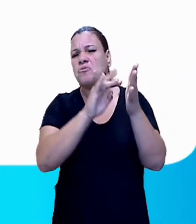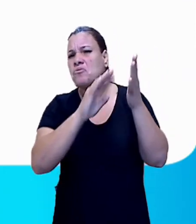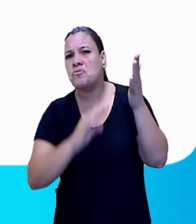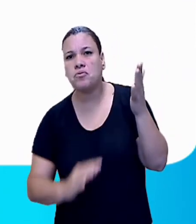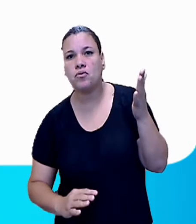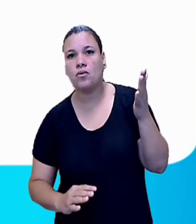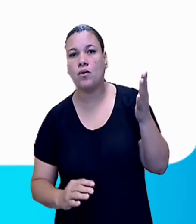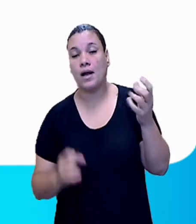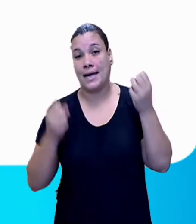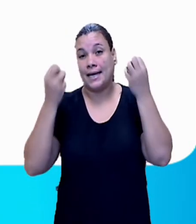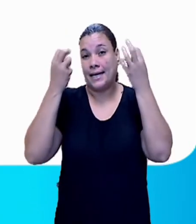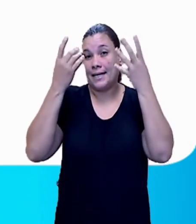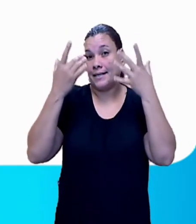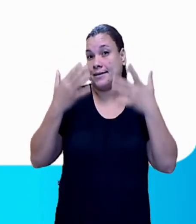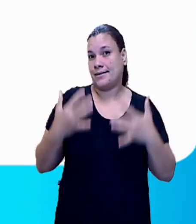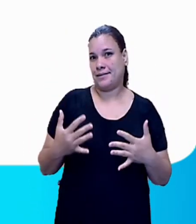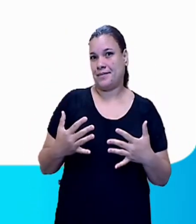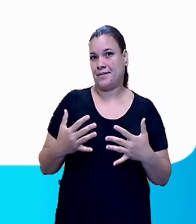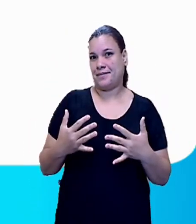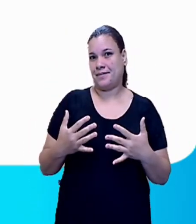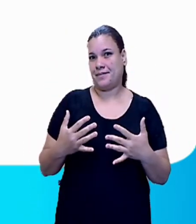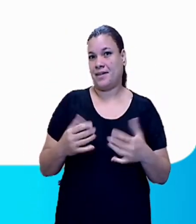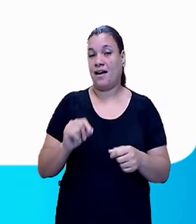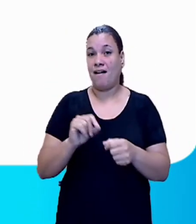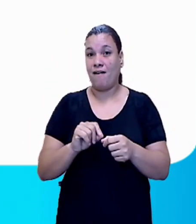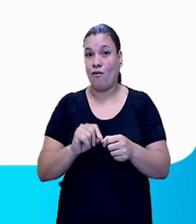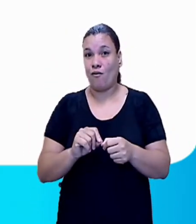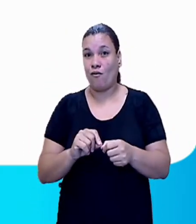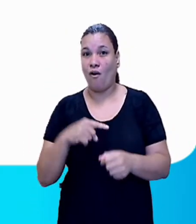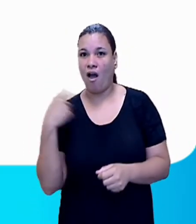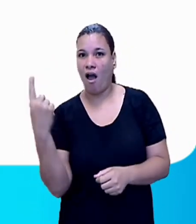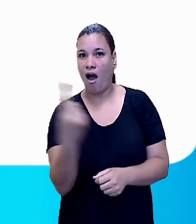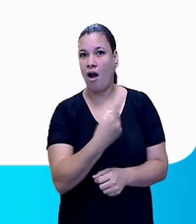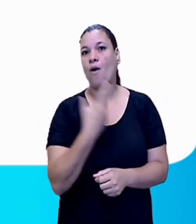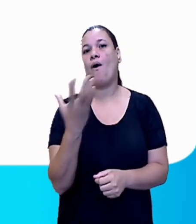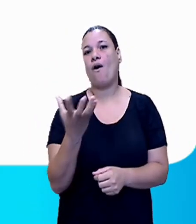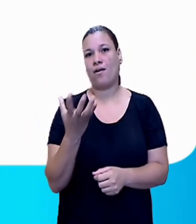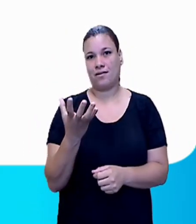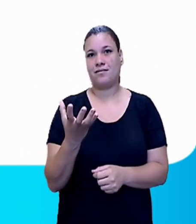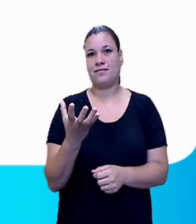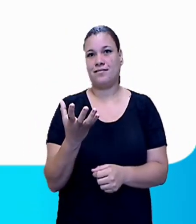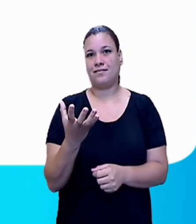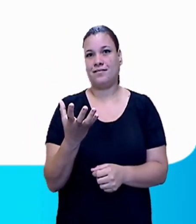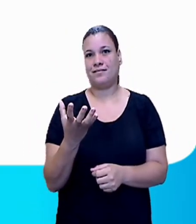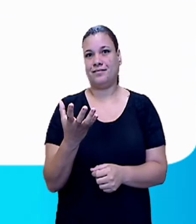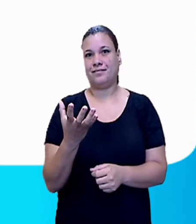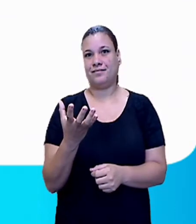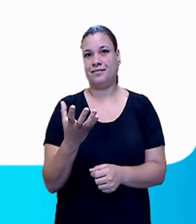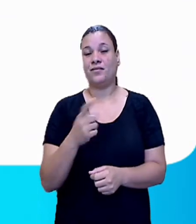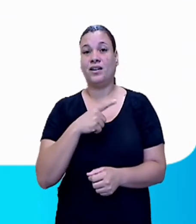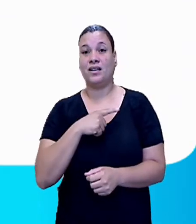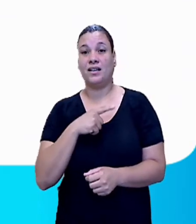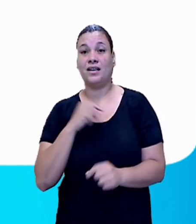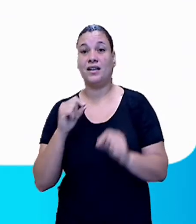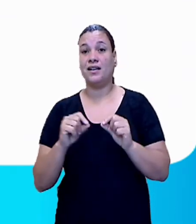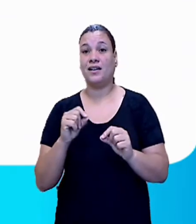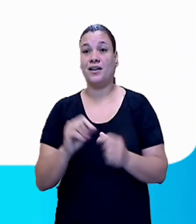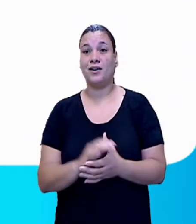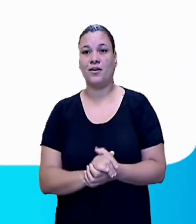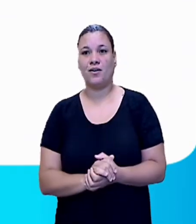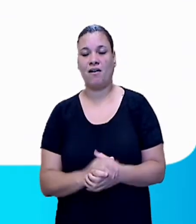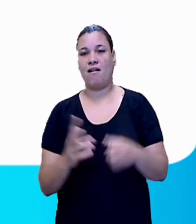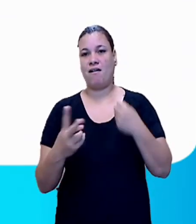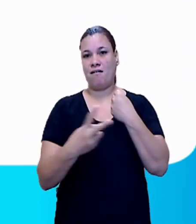aqui a presença dos adjetivos. E também os verbos no imperativo, até vocativos e imagem.